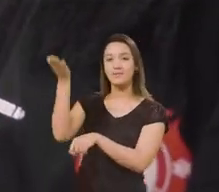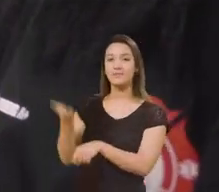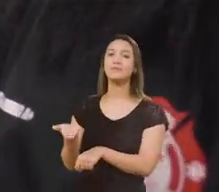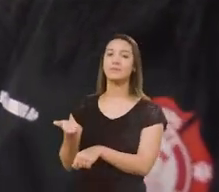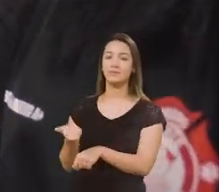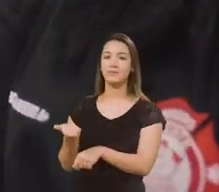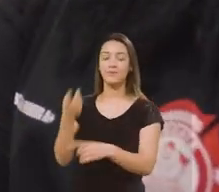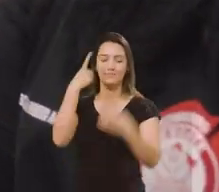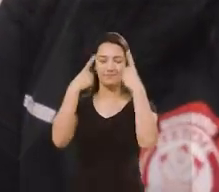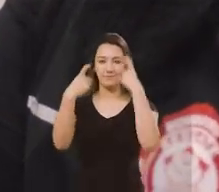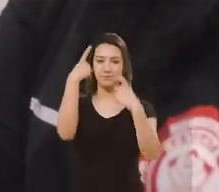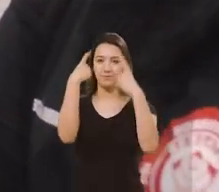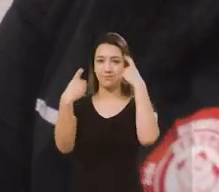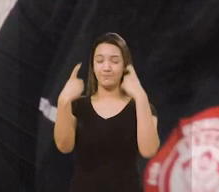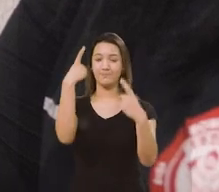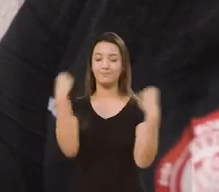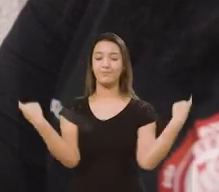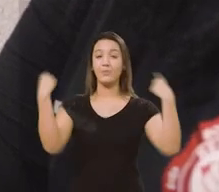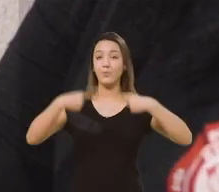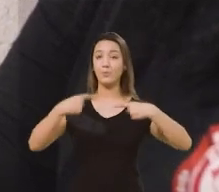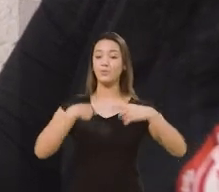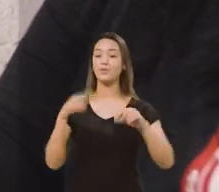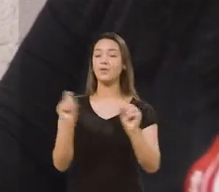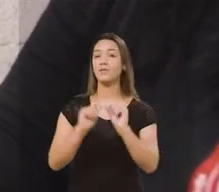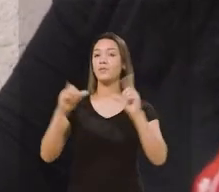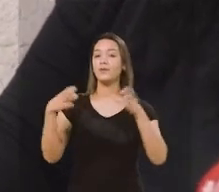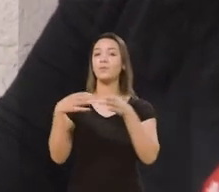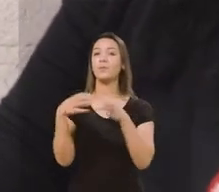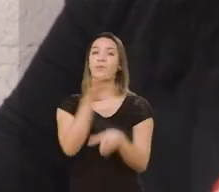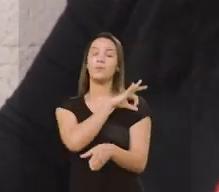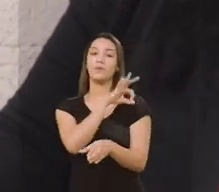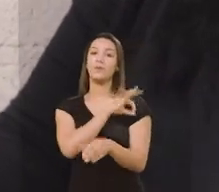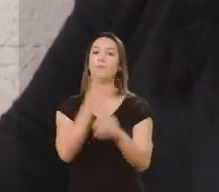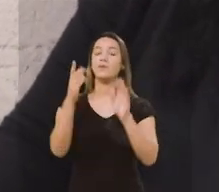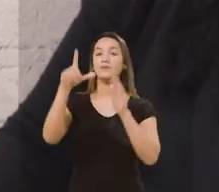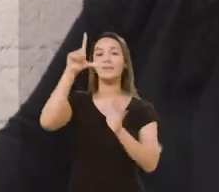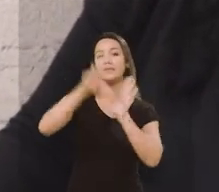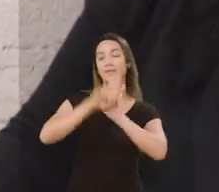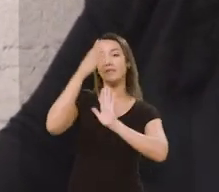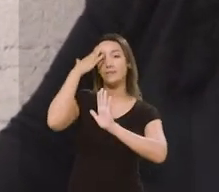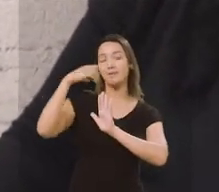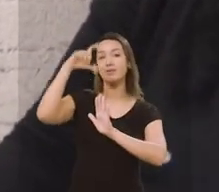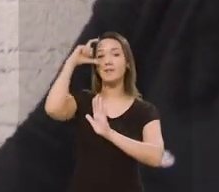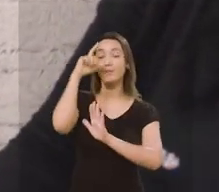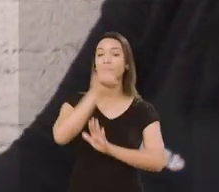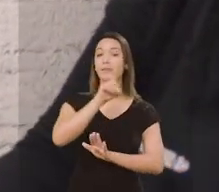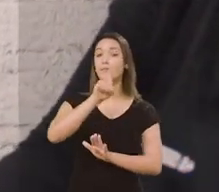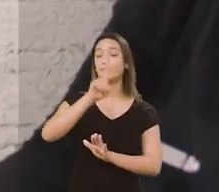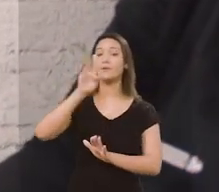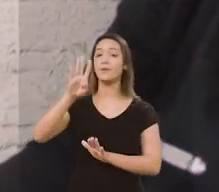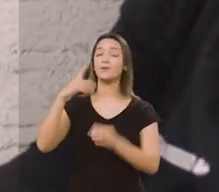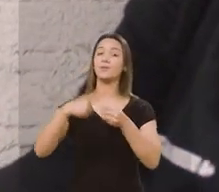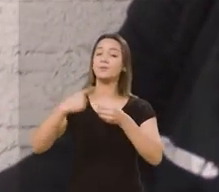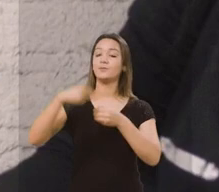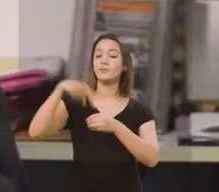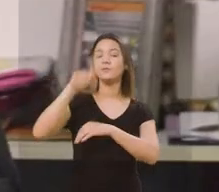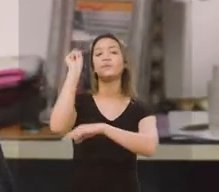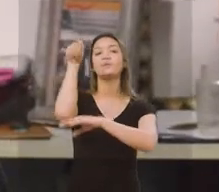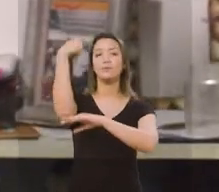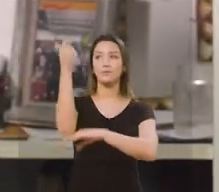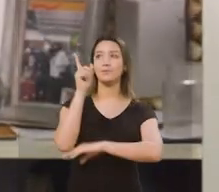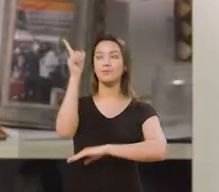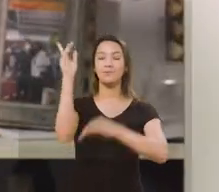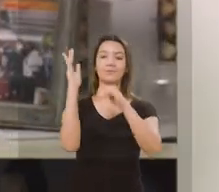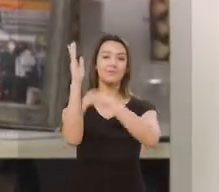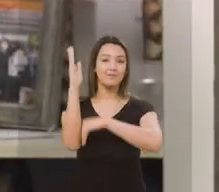dessa violência que eu criei a Patrulha Maria da Penha, que está presente em mais de 114 municípios gaúchos. E